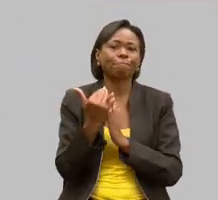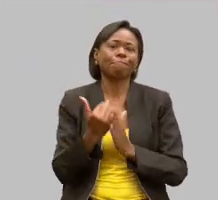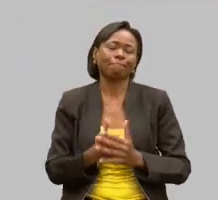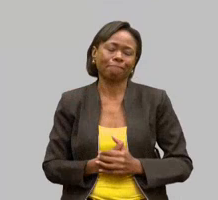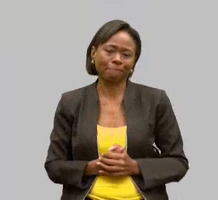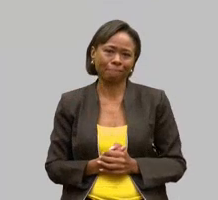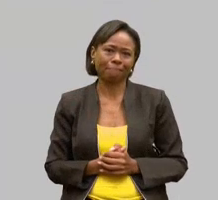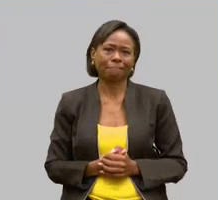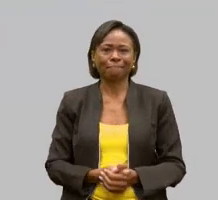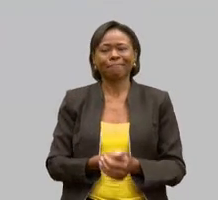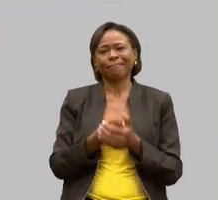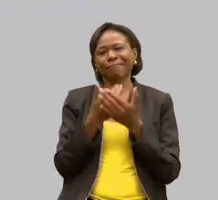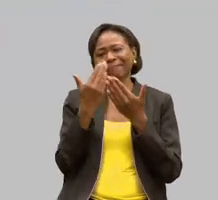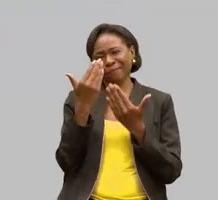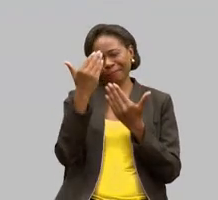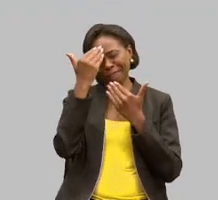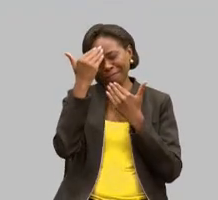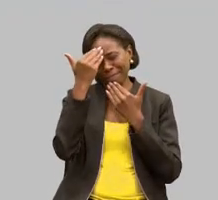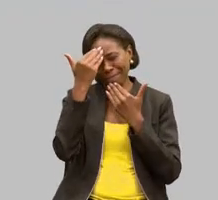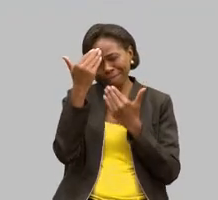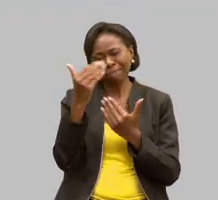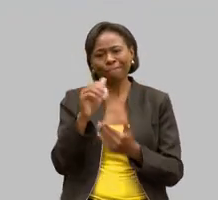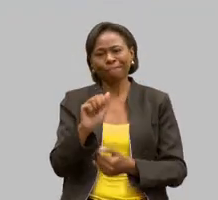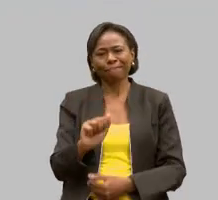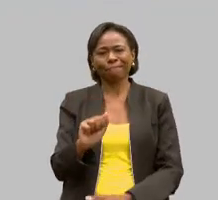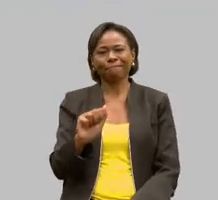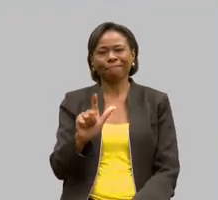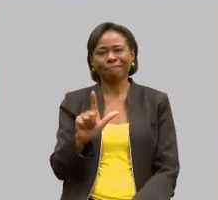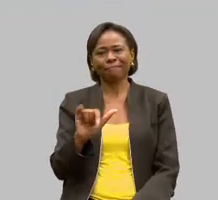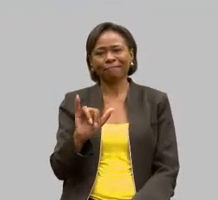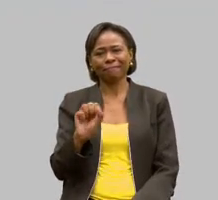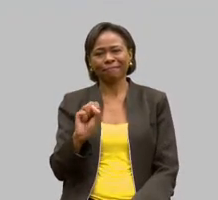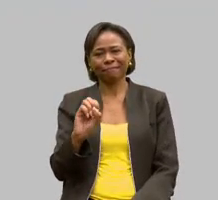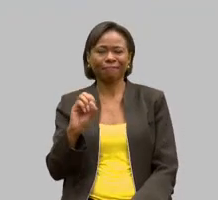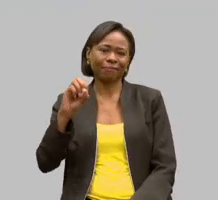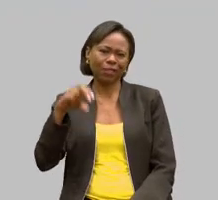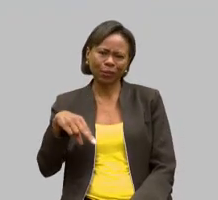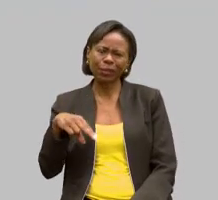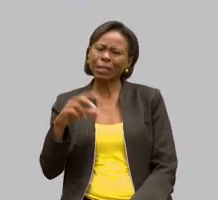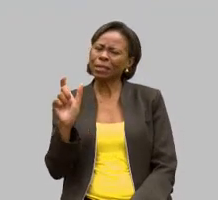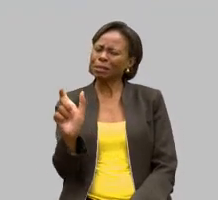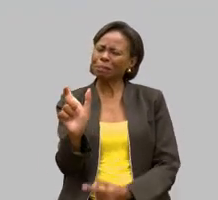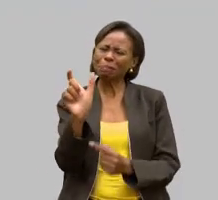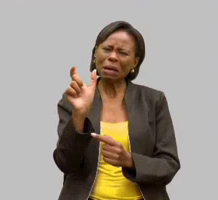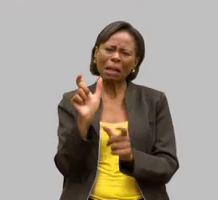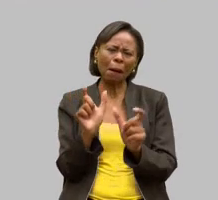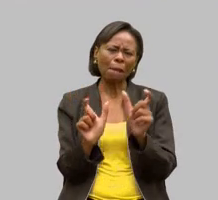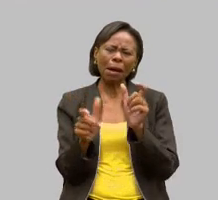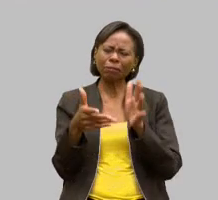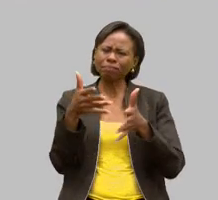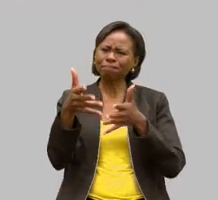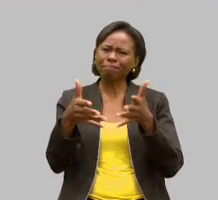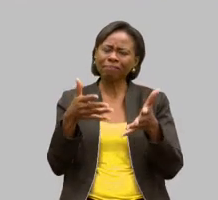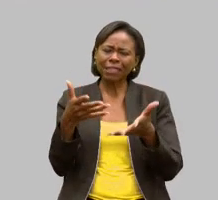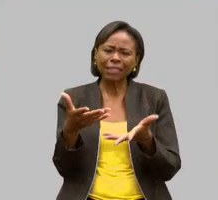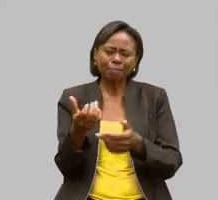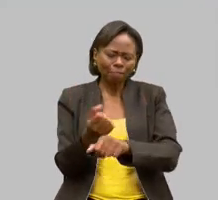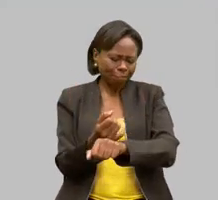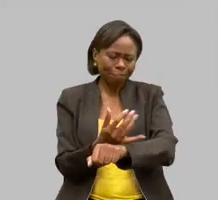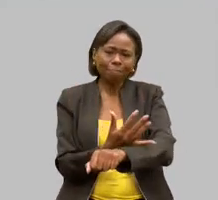Agradeço imensamente as palavras do Alisson. São palavras que emocionam e mostram que nós não podemos